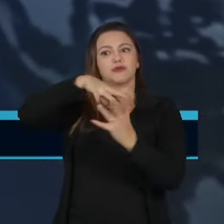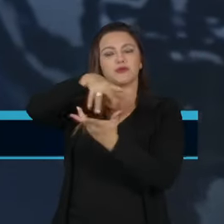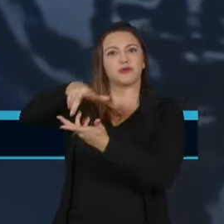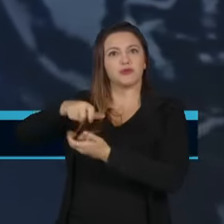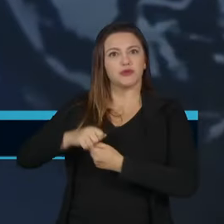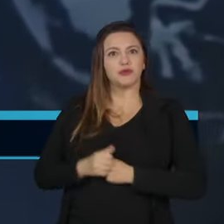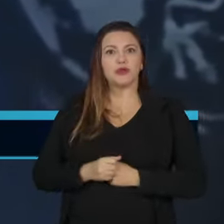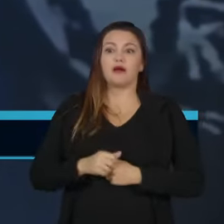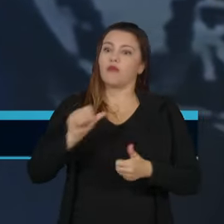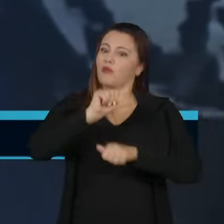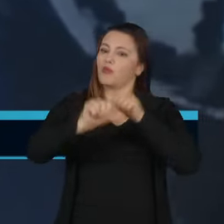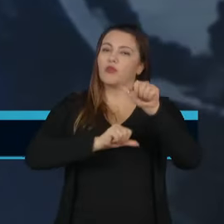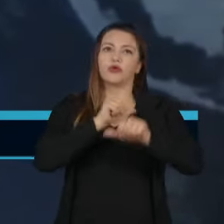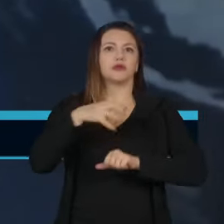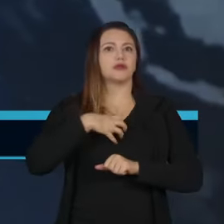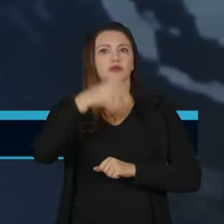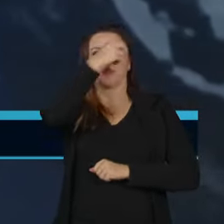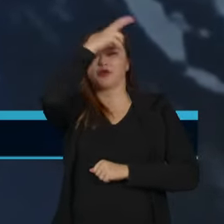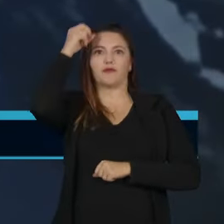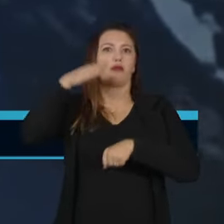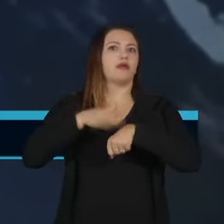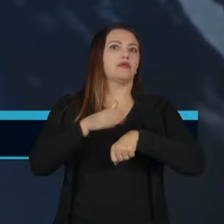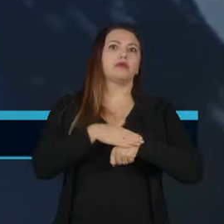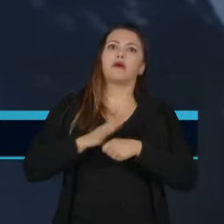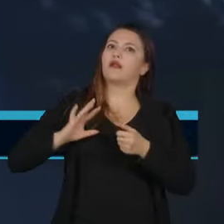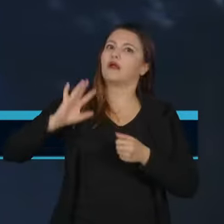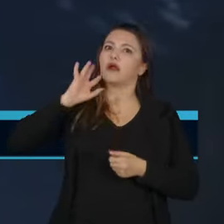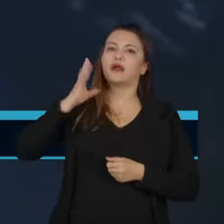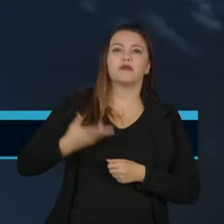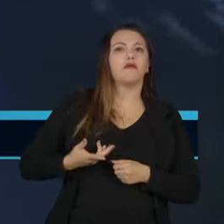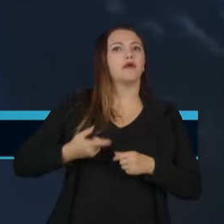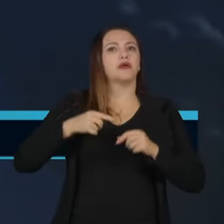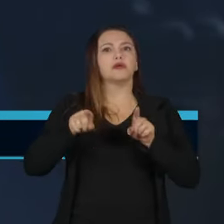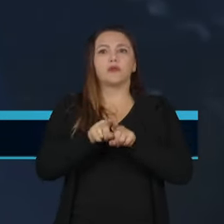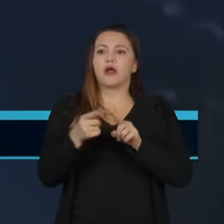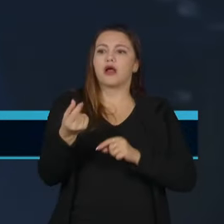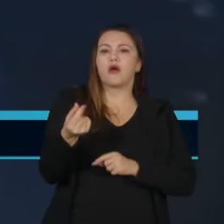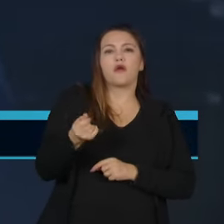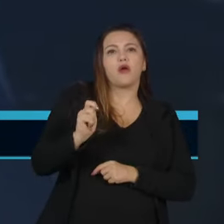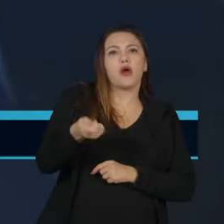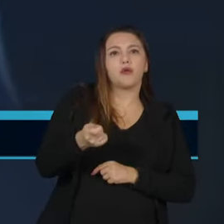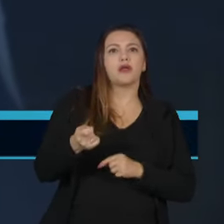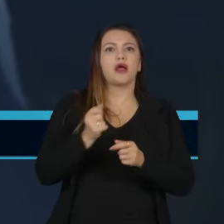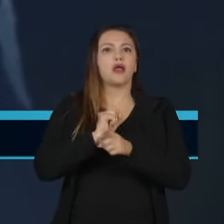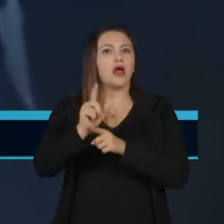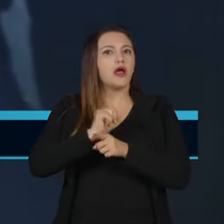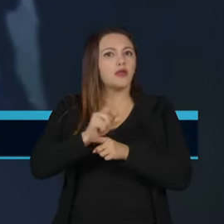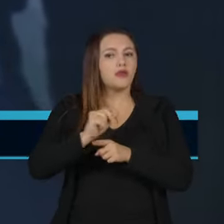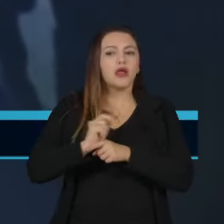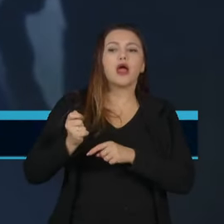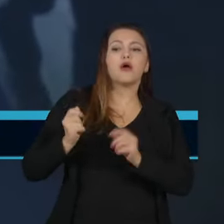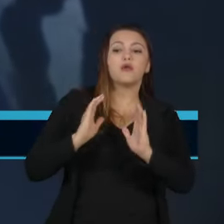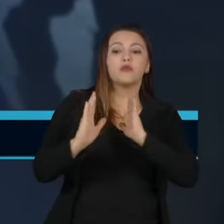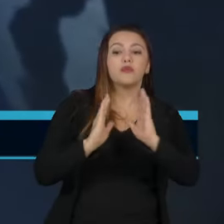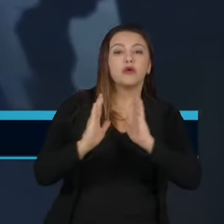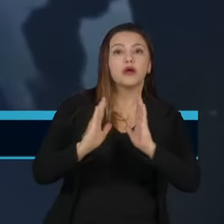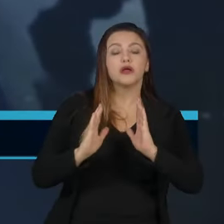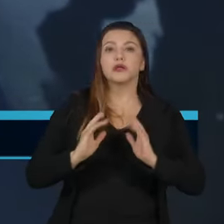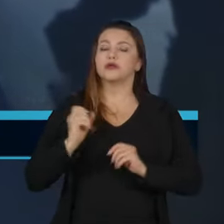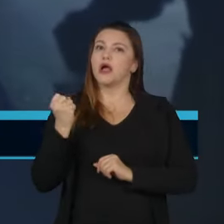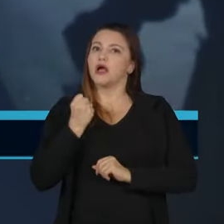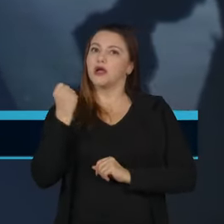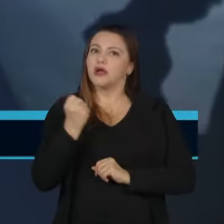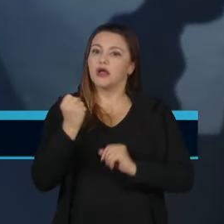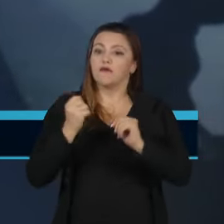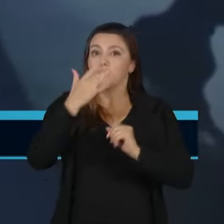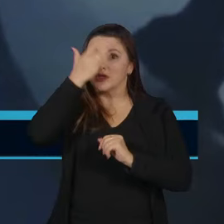algumas prefeituras têm tomado providências, como a cobrança de taxas e a proibição de aluguéis por temporada. A situação é tão grave que moradores dessas